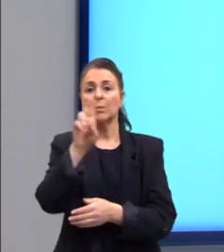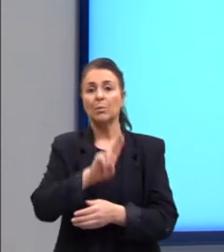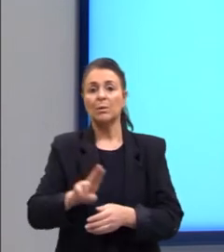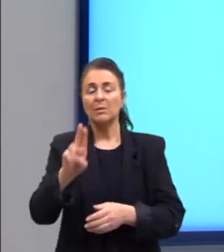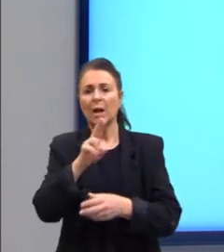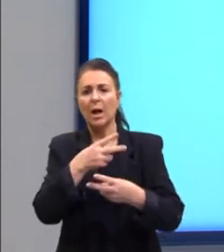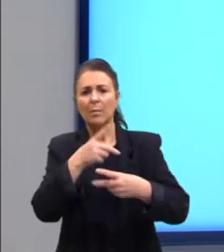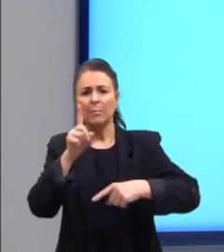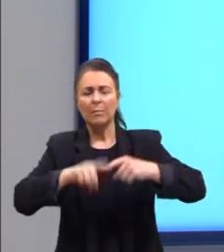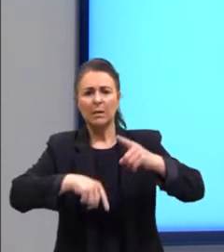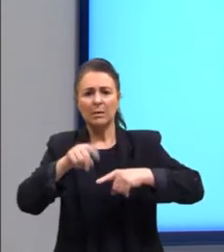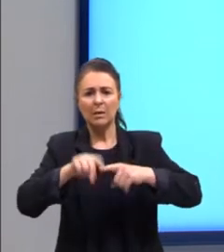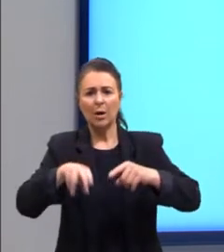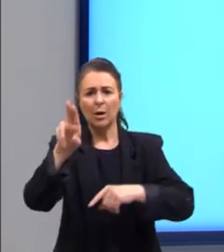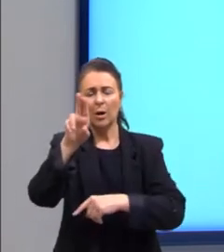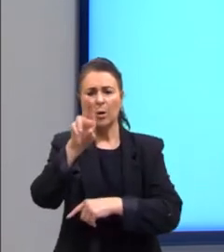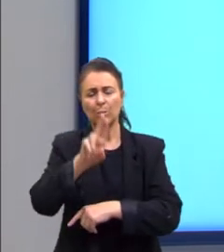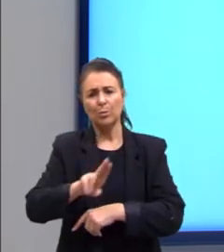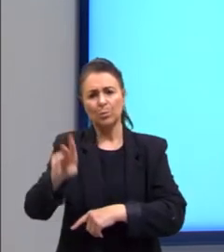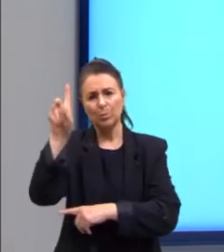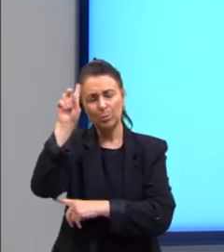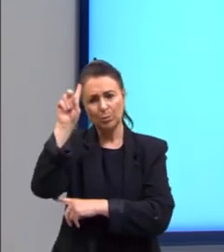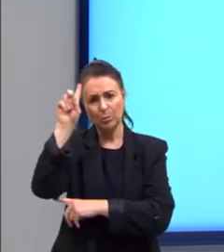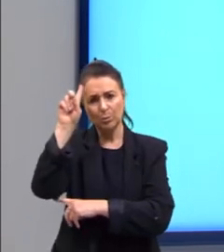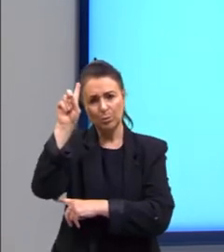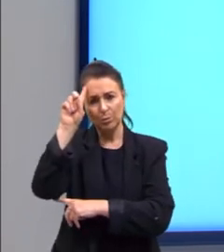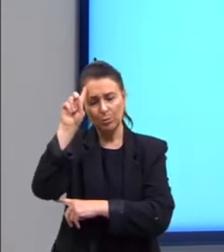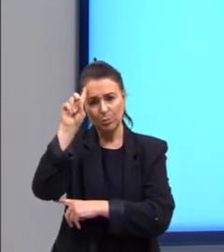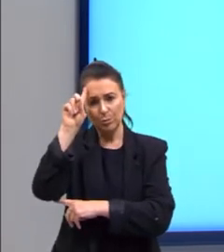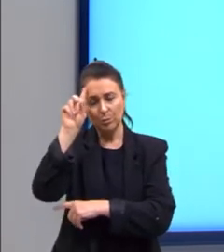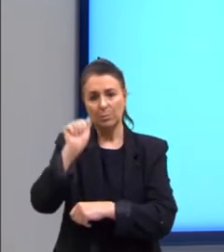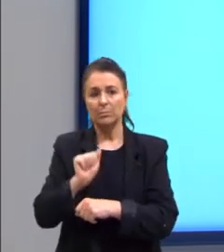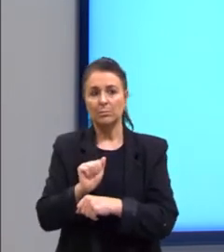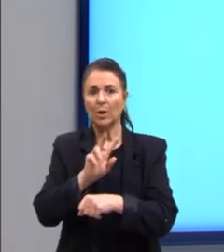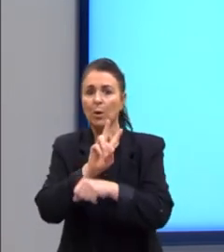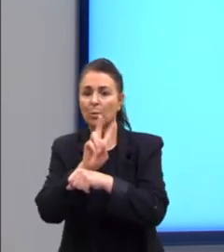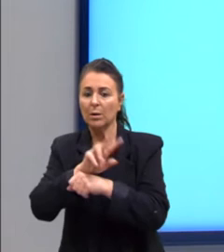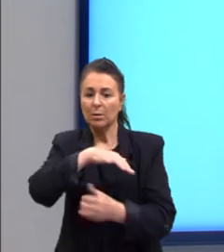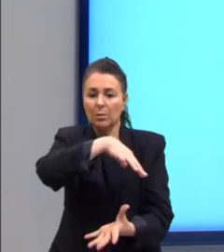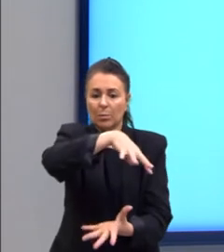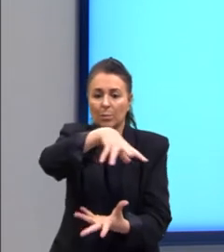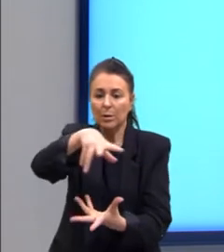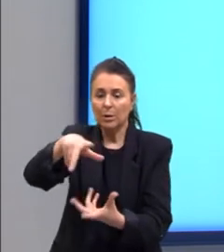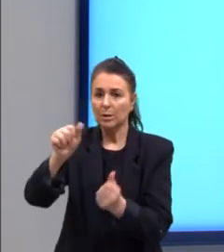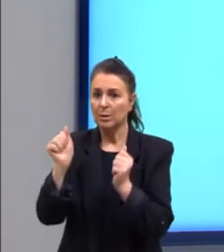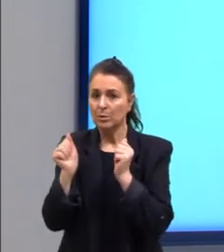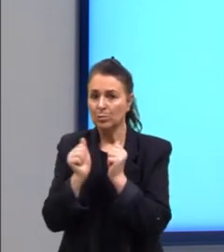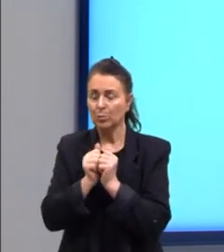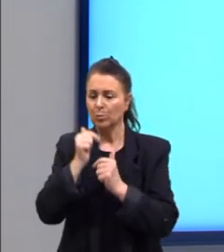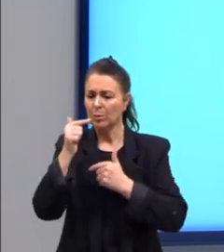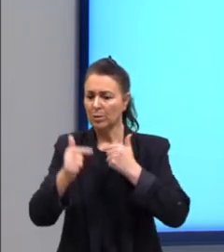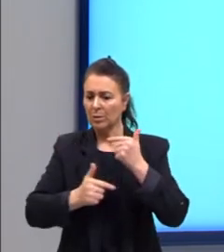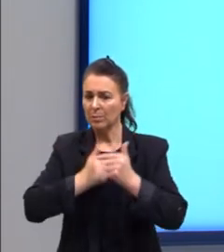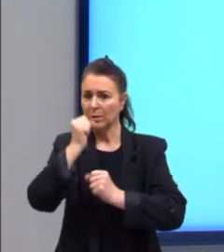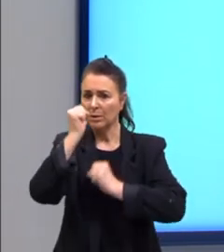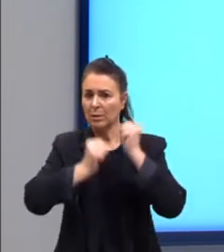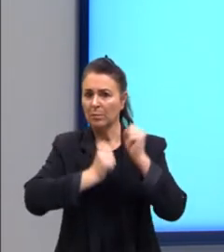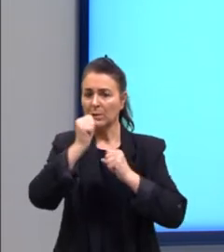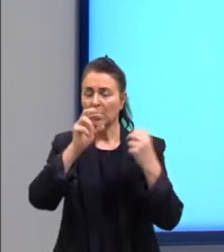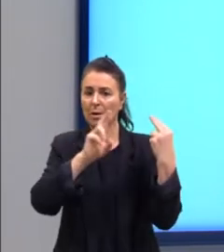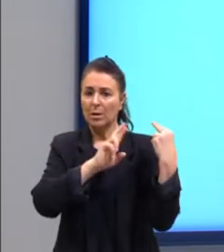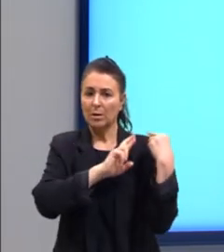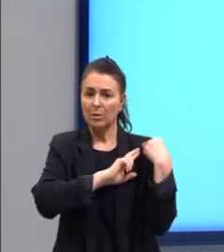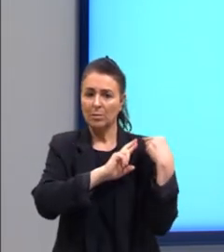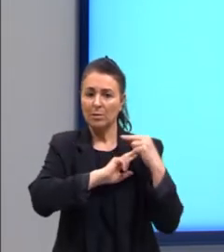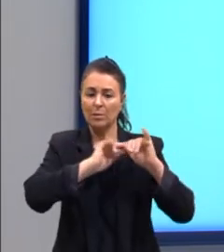dia a dia. Atuar em conjunto na preservação do planeta? Trabalhar na empresa responsável pela